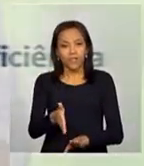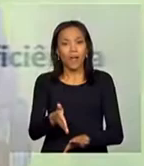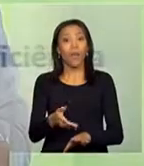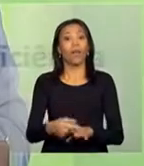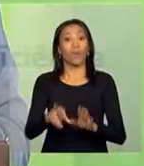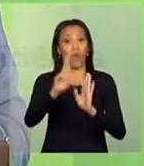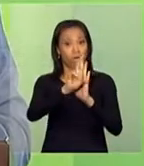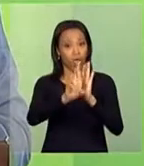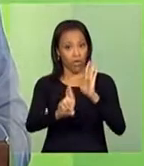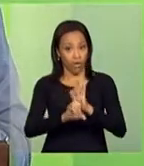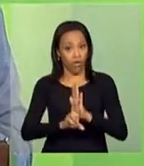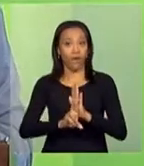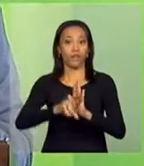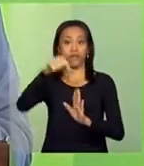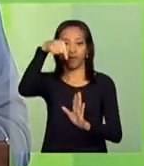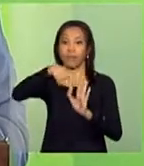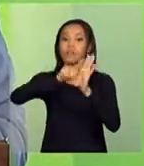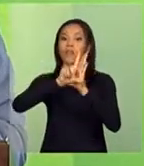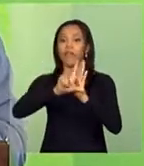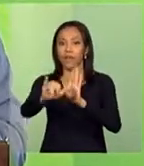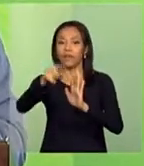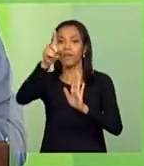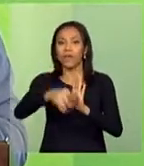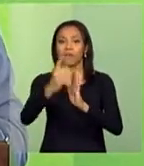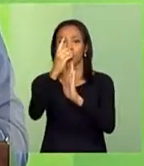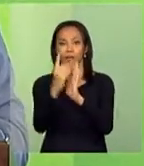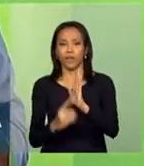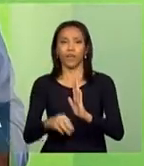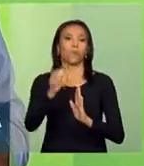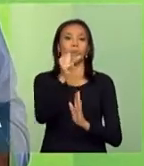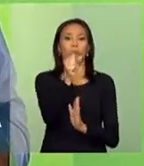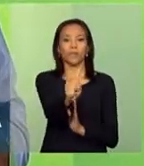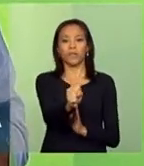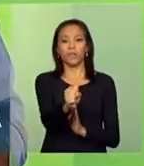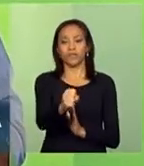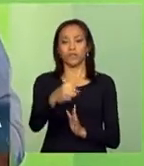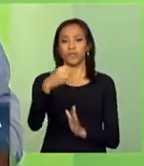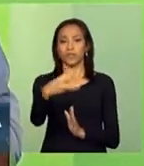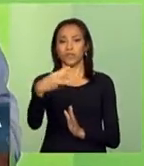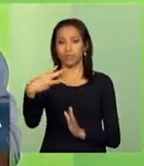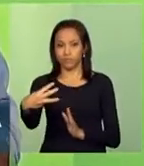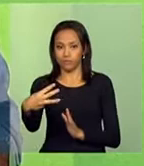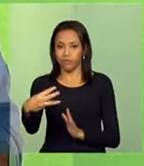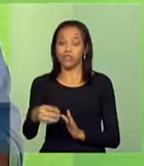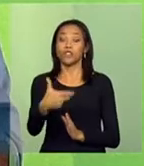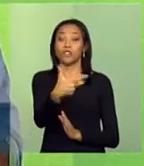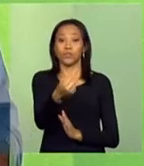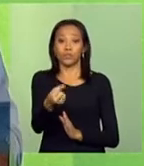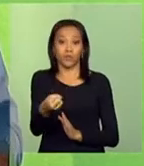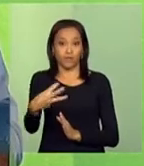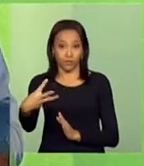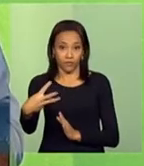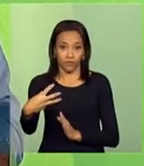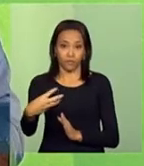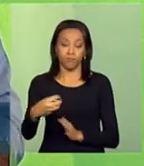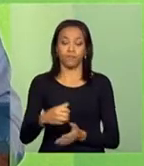regulamento desta lei que é o Decreto 8033 de 2013.